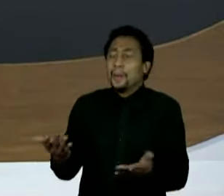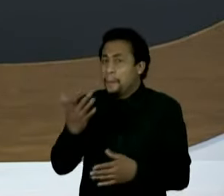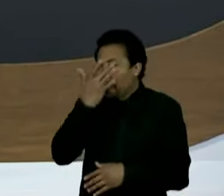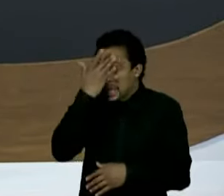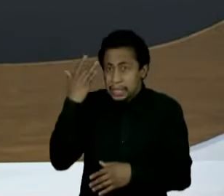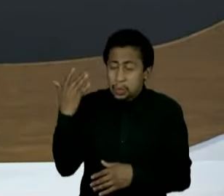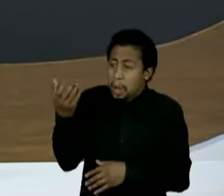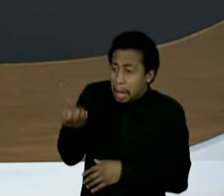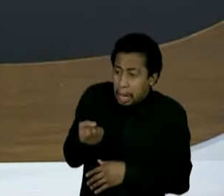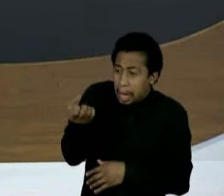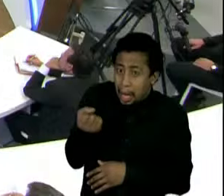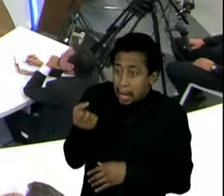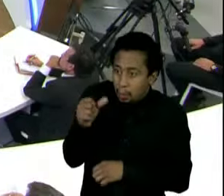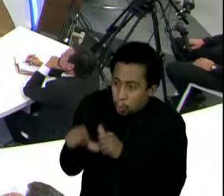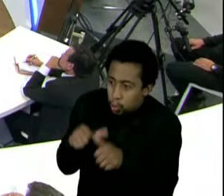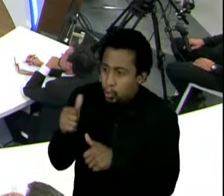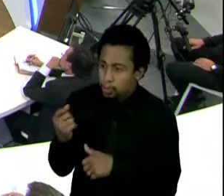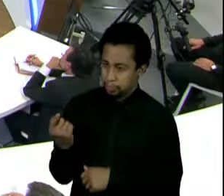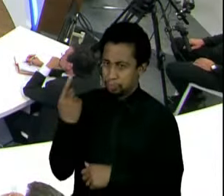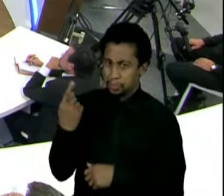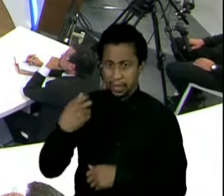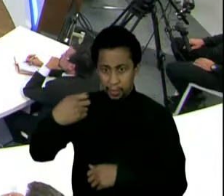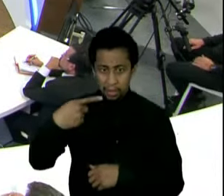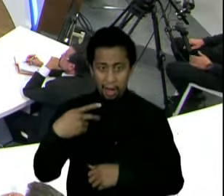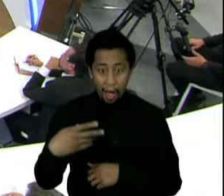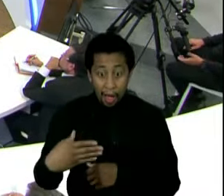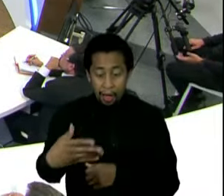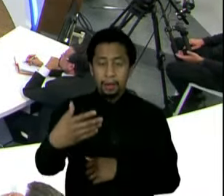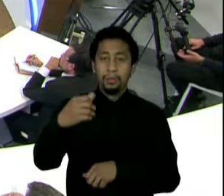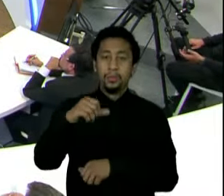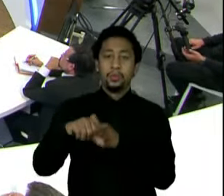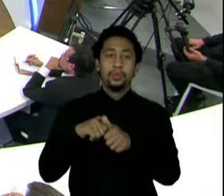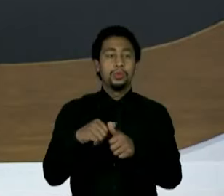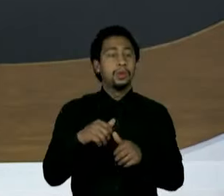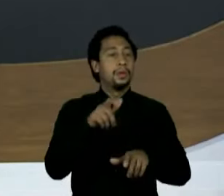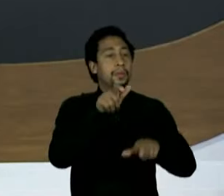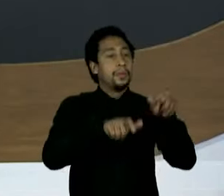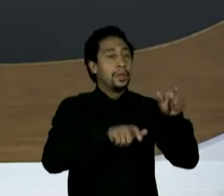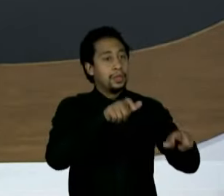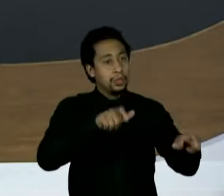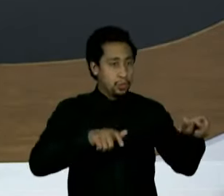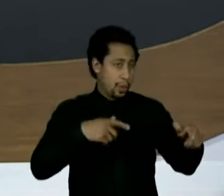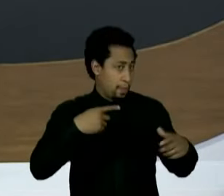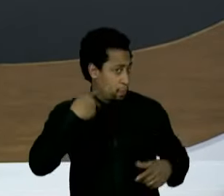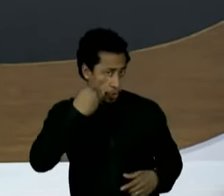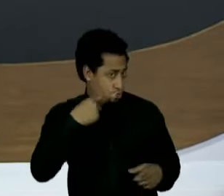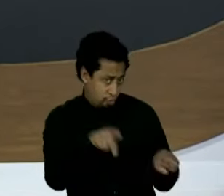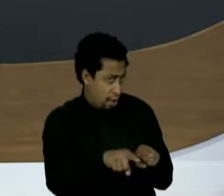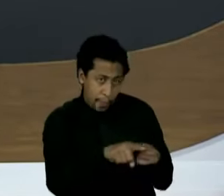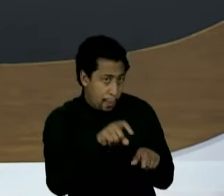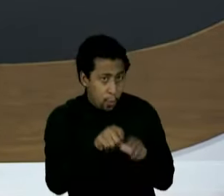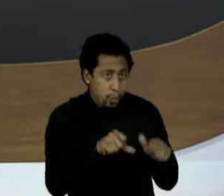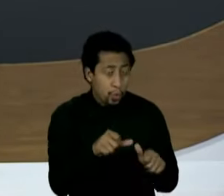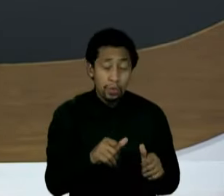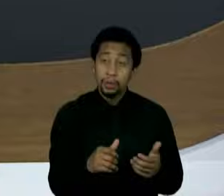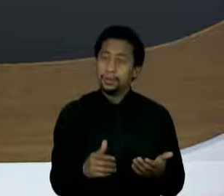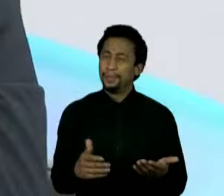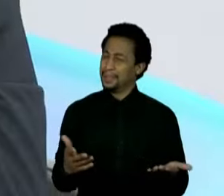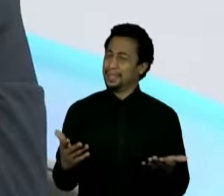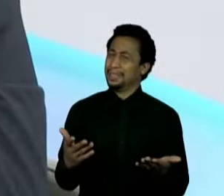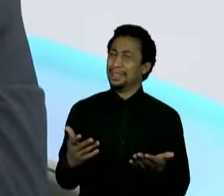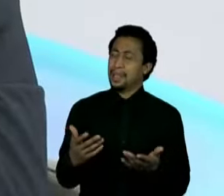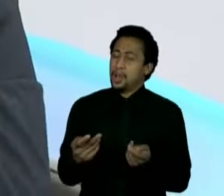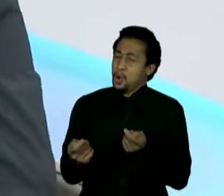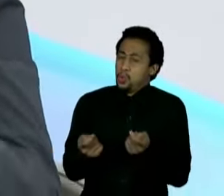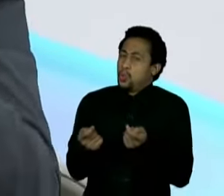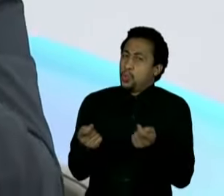A nacional também. Está errado? Mas está errado também. Está errado. Pessoas do seu partido votaram a favor, inclusive a Tabata. Eu não controlo